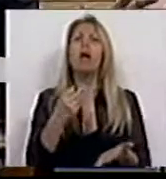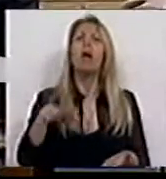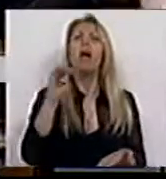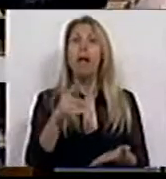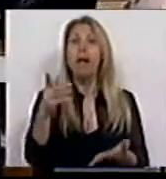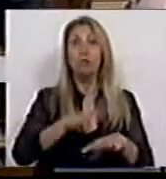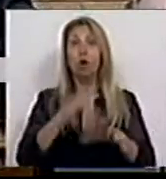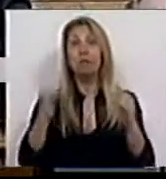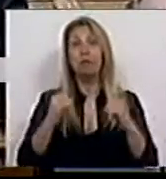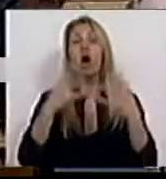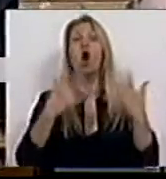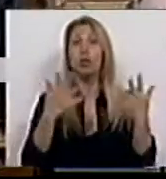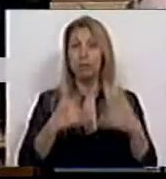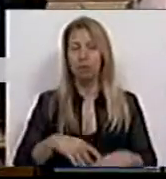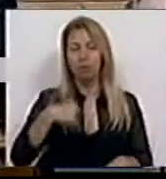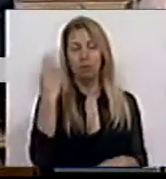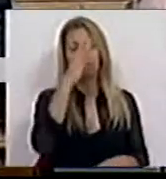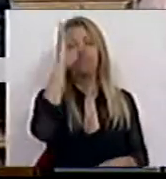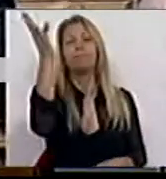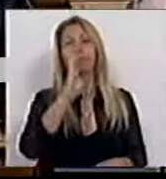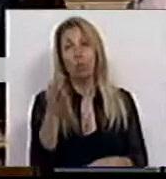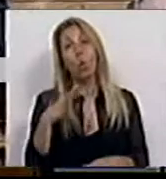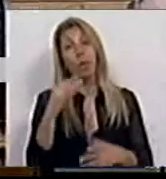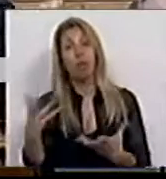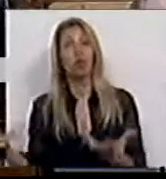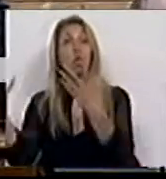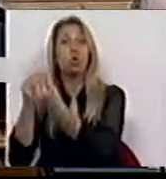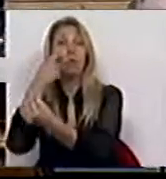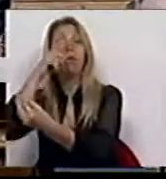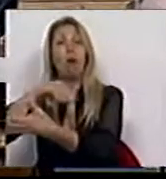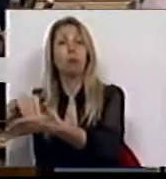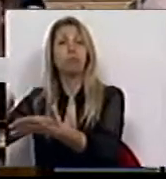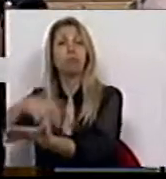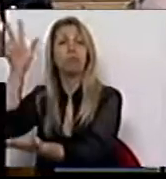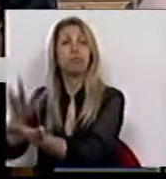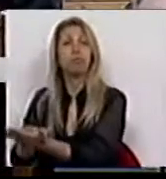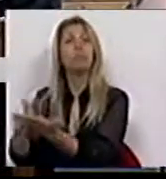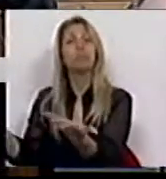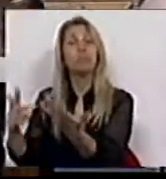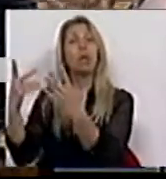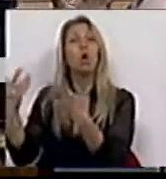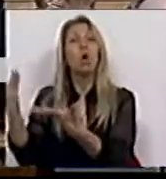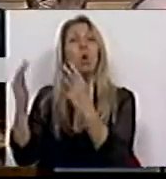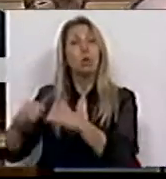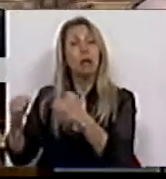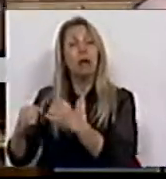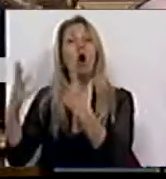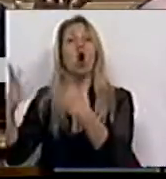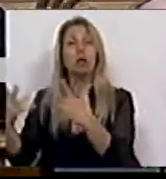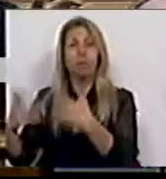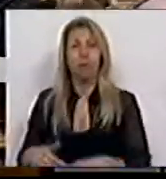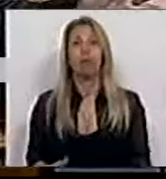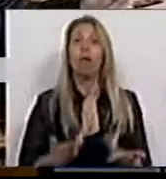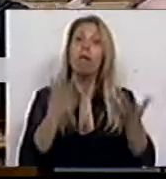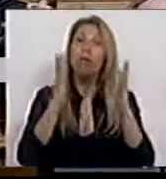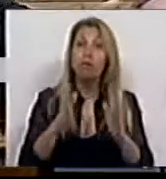o Partido Socialista esteve do lado daqueles que ratificaram o Tratado Orçamental. Já ouvimos as várias leituras, muitas